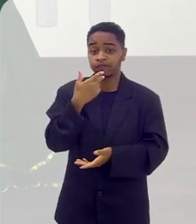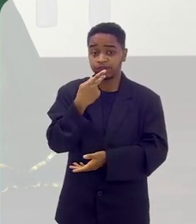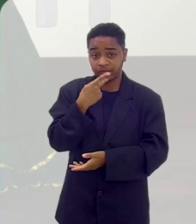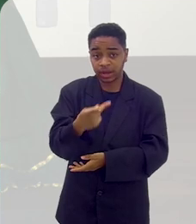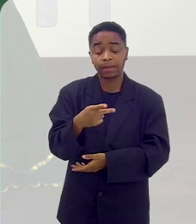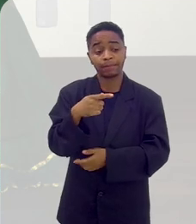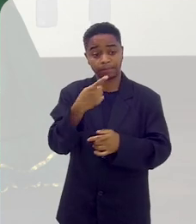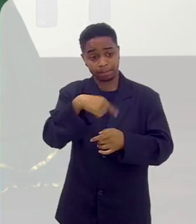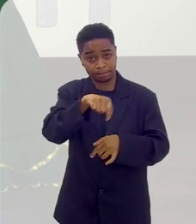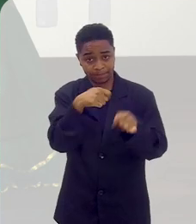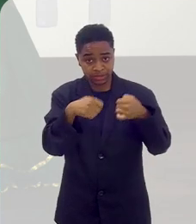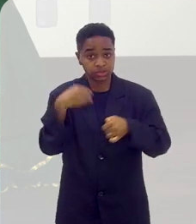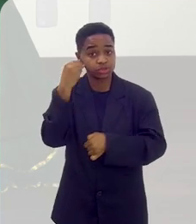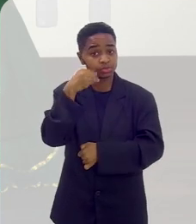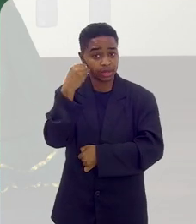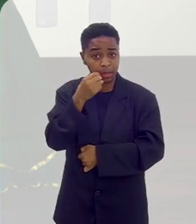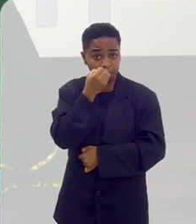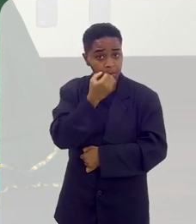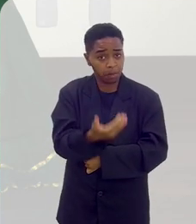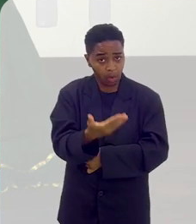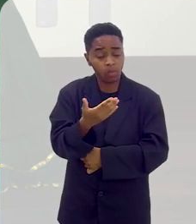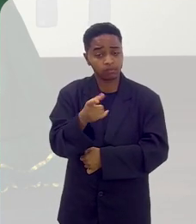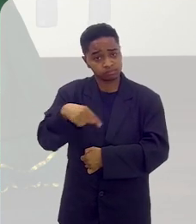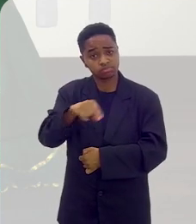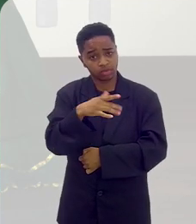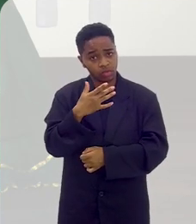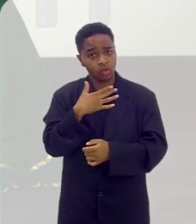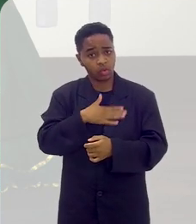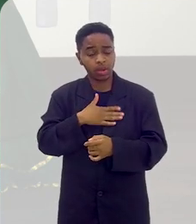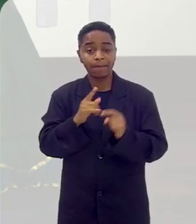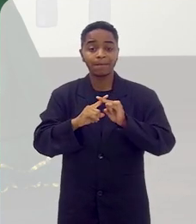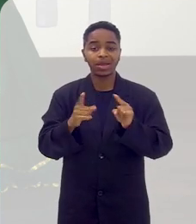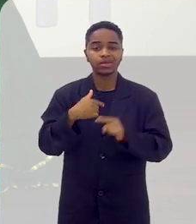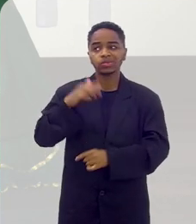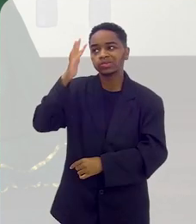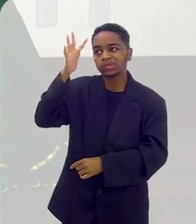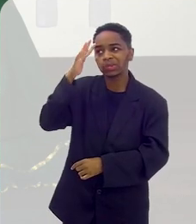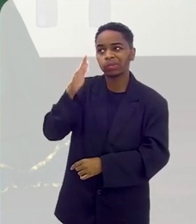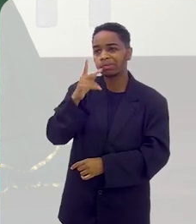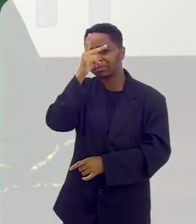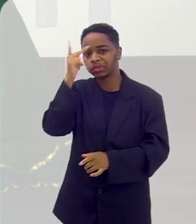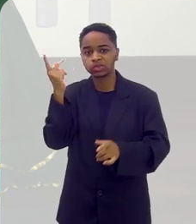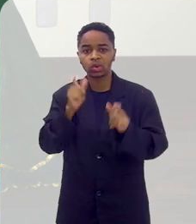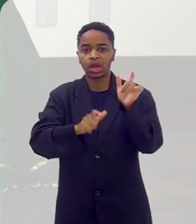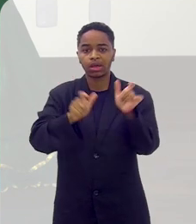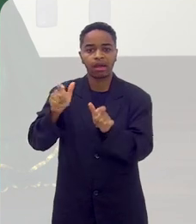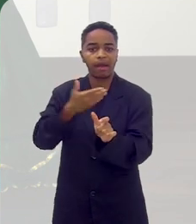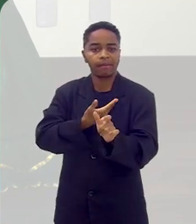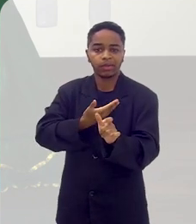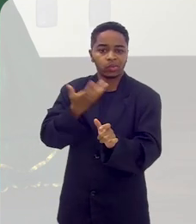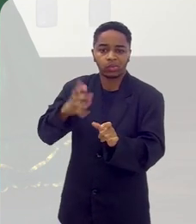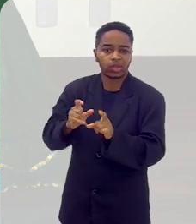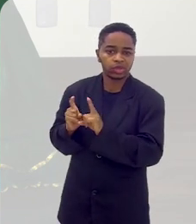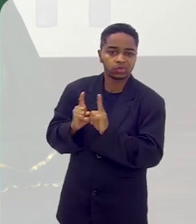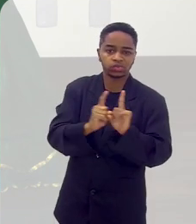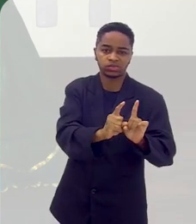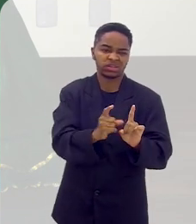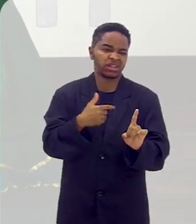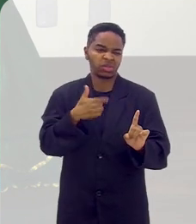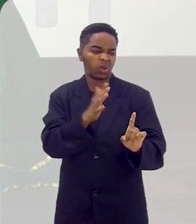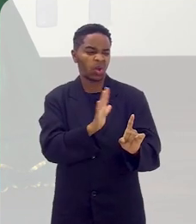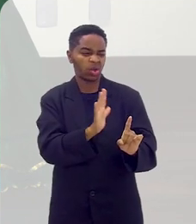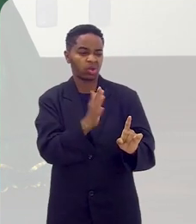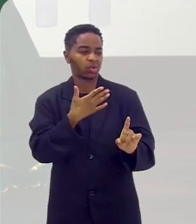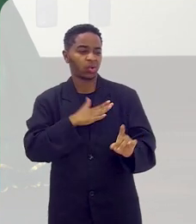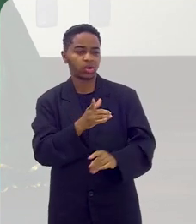Gente, experimenta, vai que vocês vão gostar. É muito bom. E eu tinha esse sonho, ninguém queria ir comigo. Minhas colegas, ah, não, não,